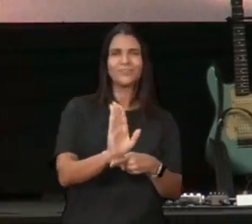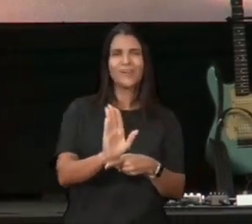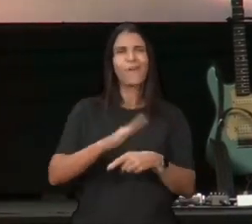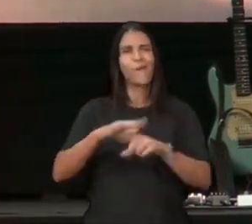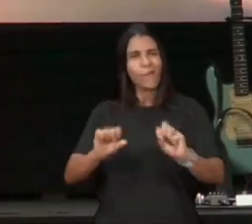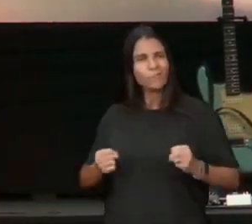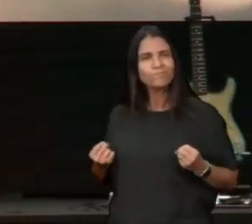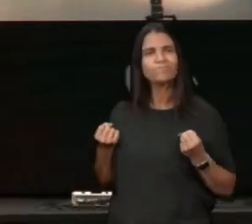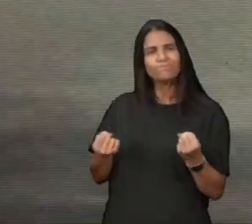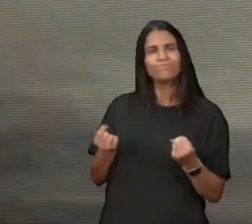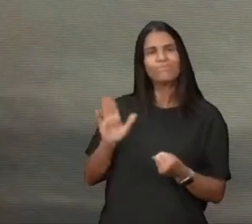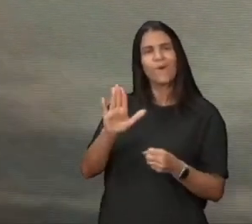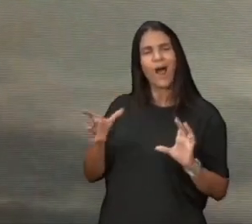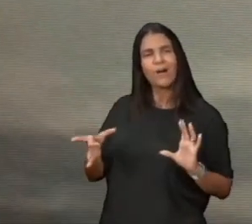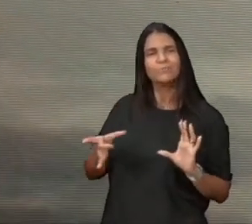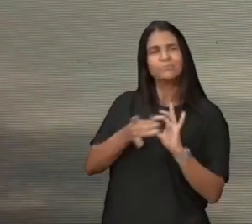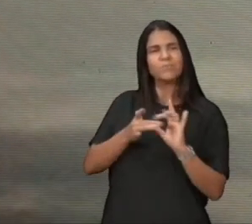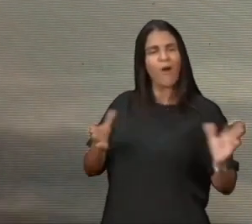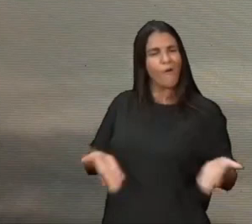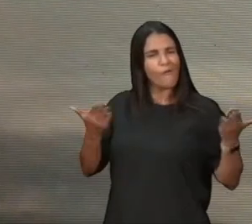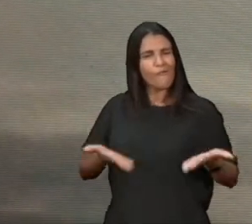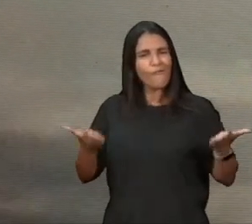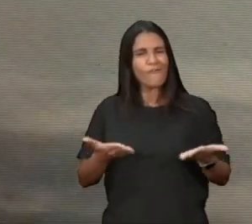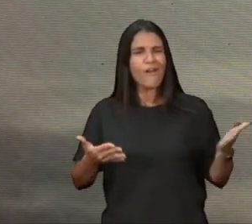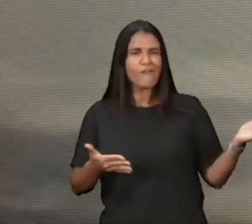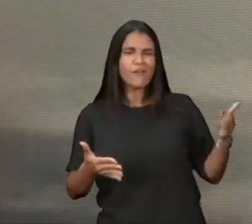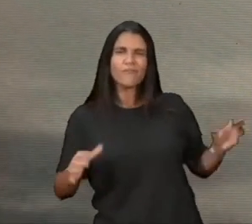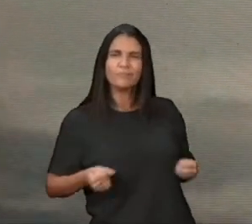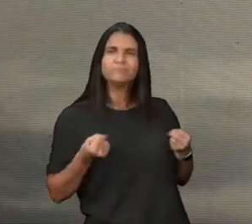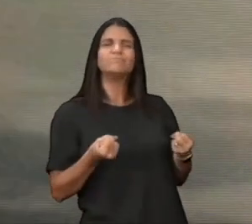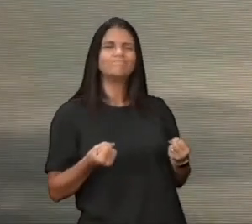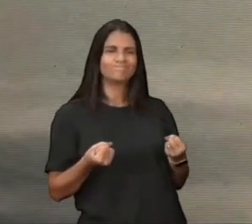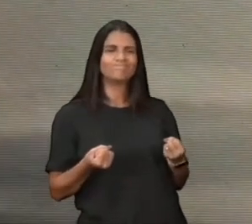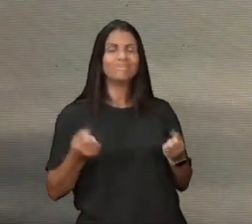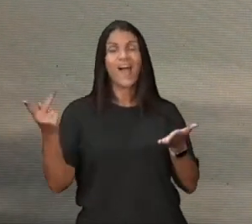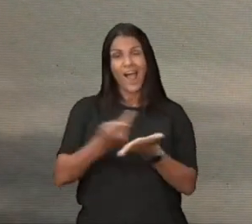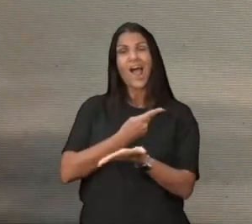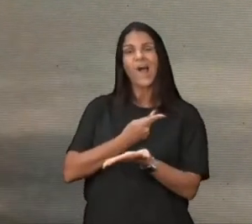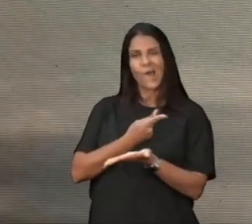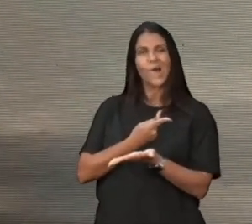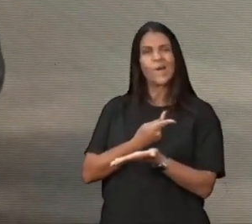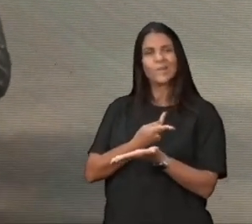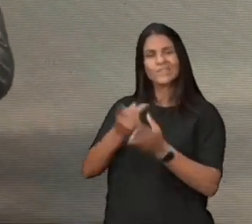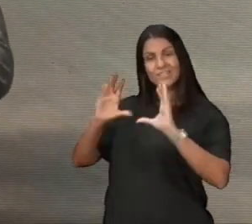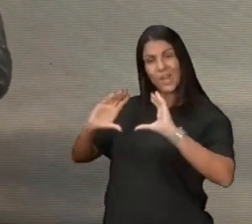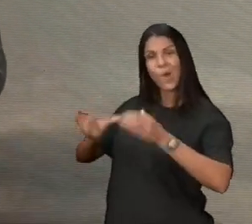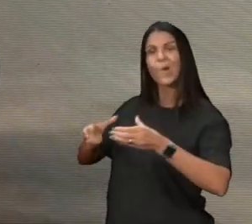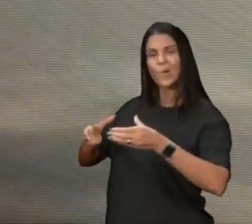no final de ano, teve uma pelada aqui, e eu botei, eram amigos do pastor Josué, contra a igreja Atitude,